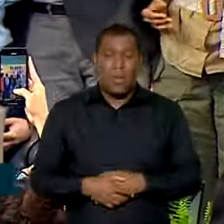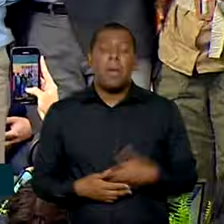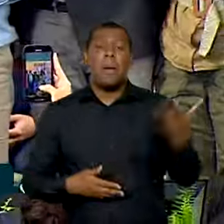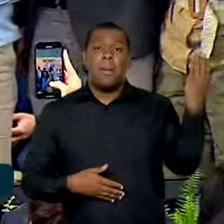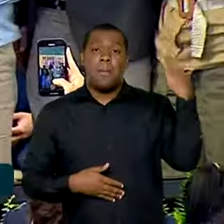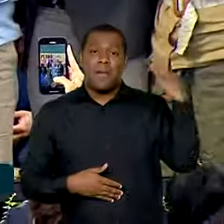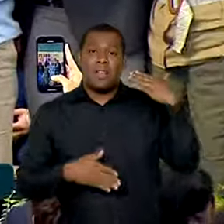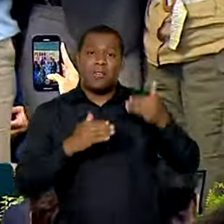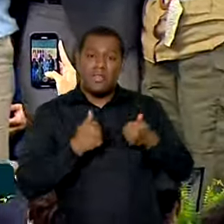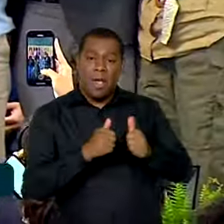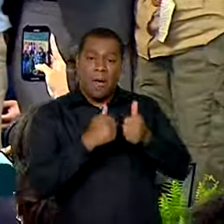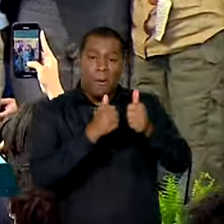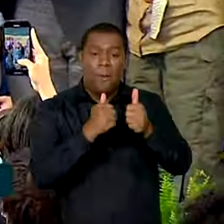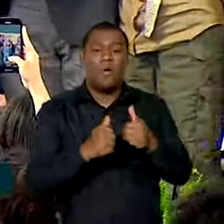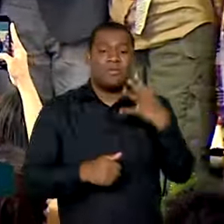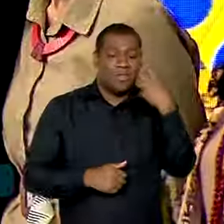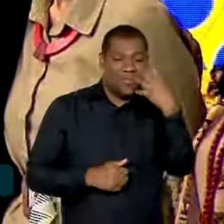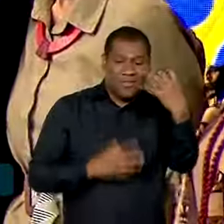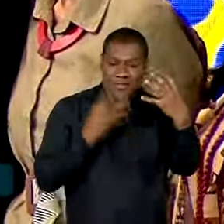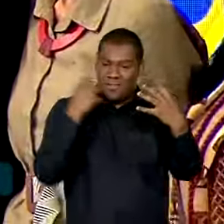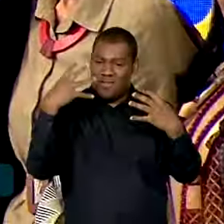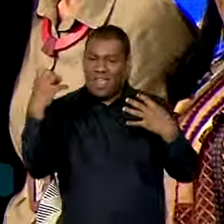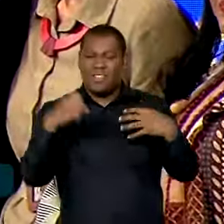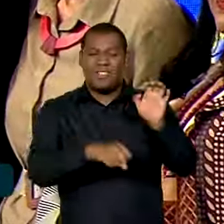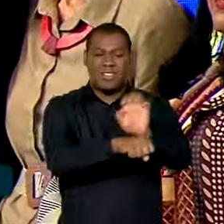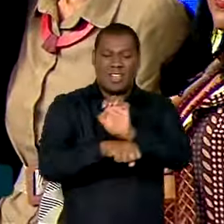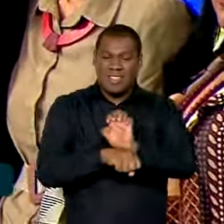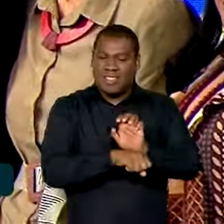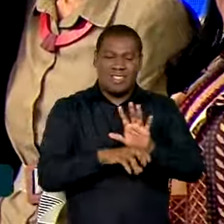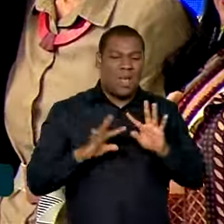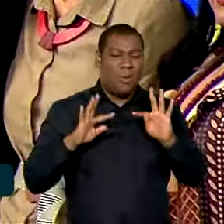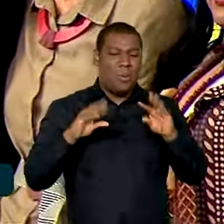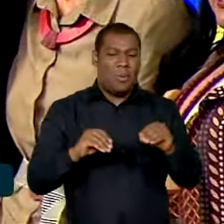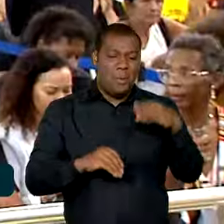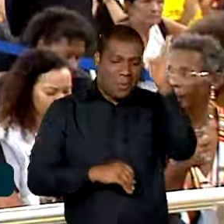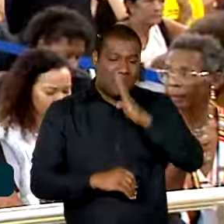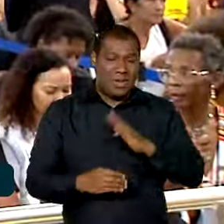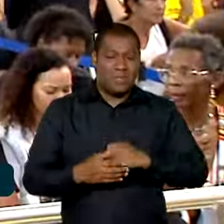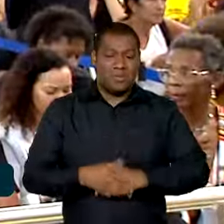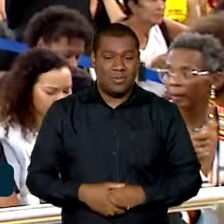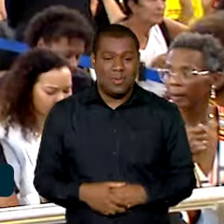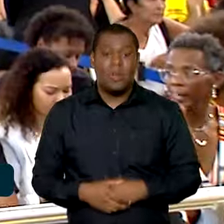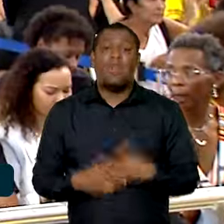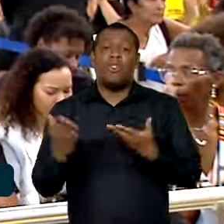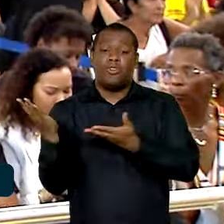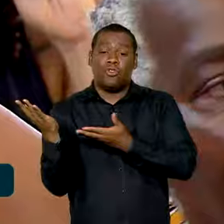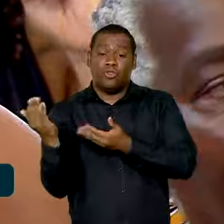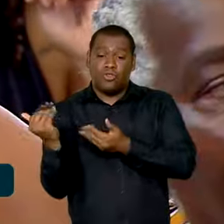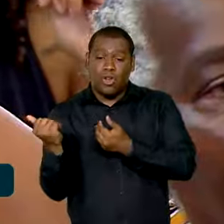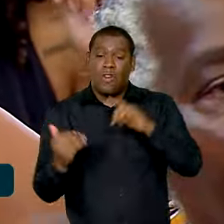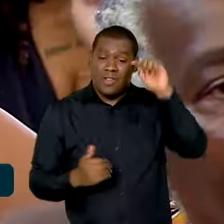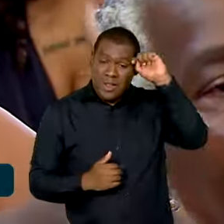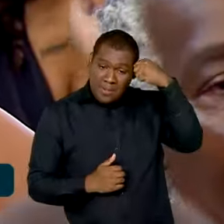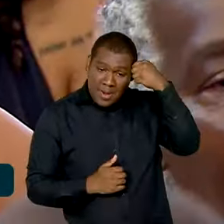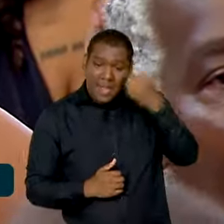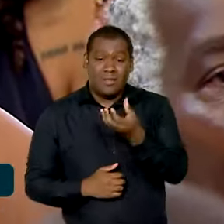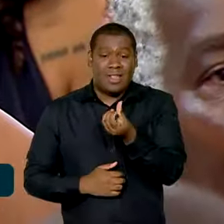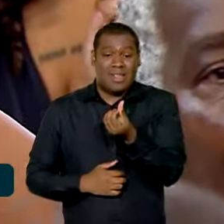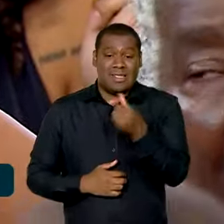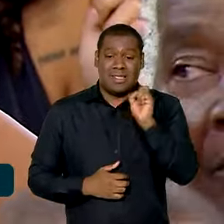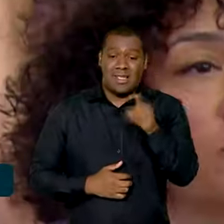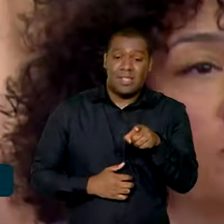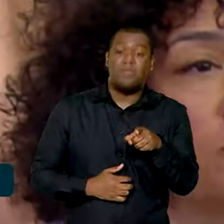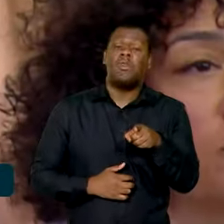participativas que percorreram todo o Brasil. Cerca de 6 mil jovens negros e negras